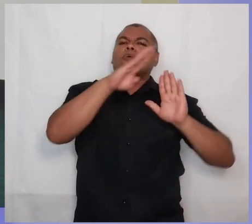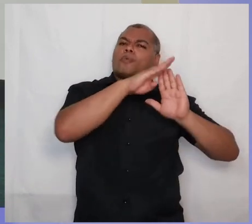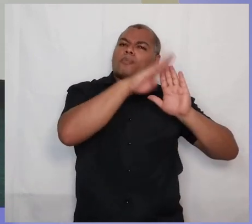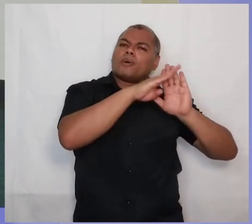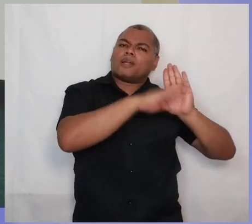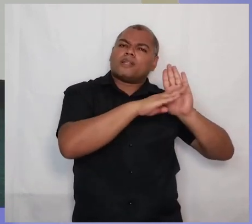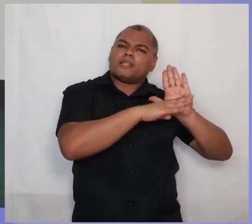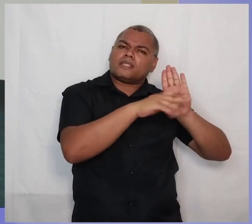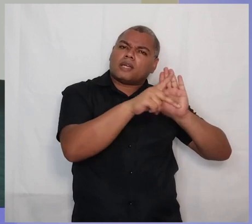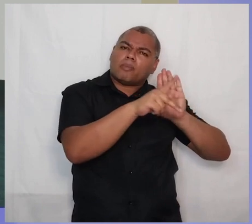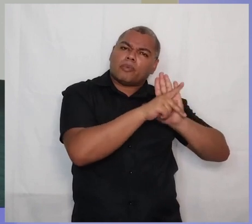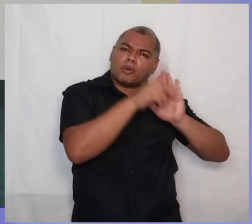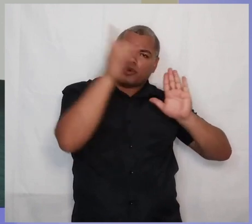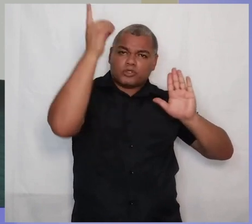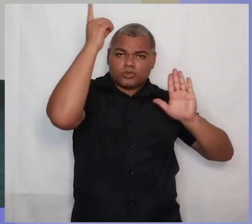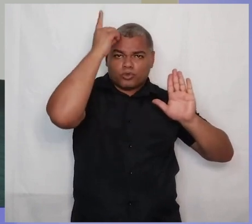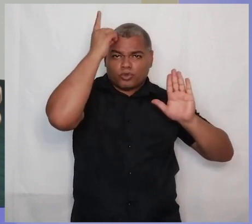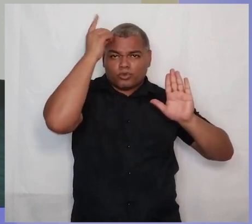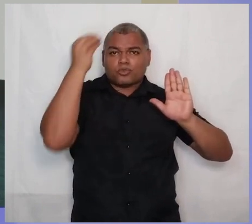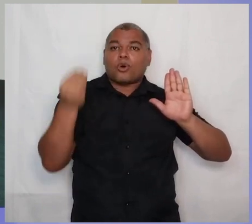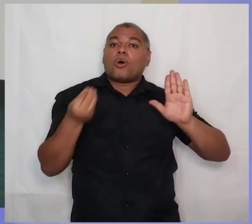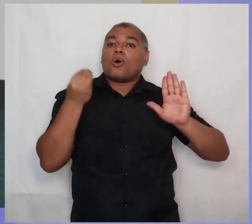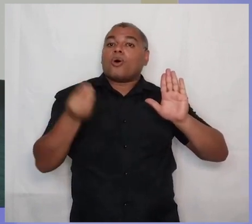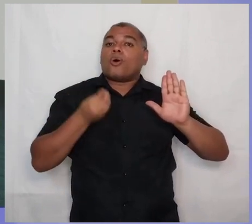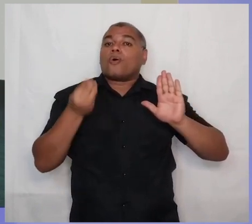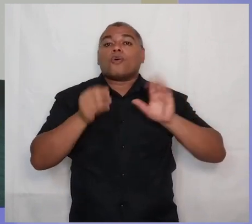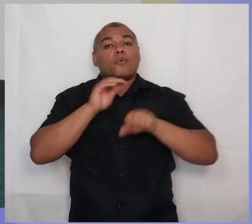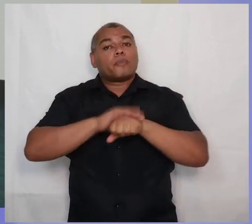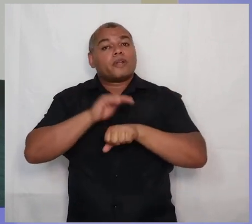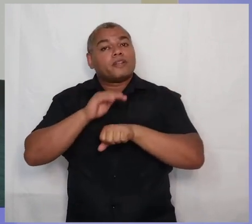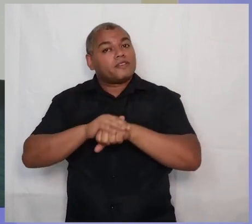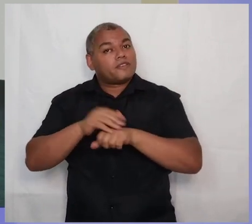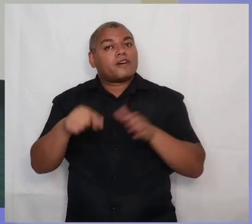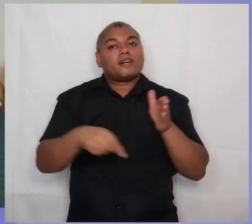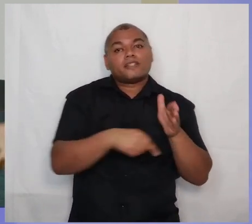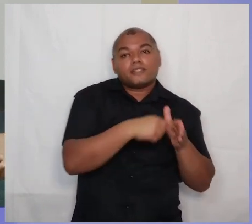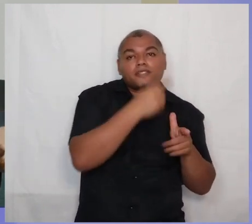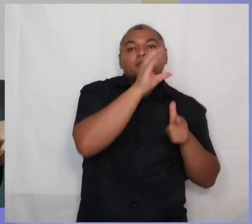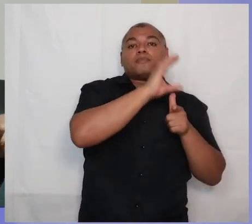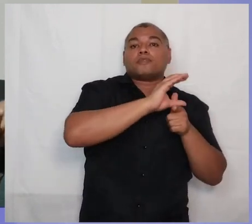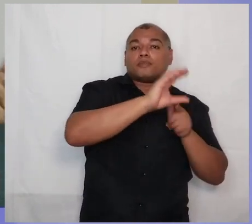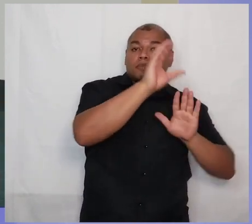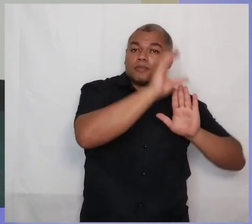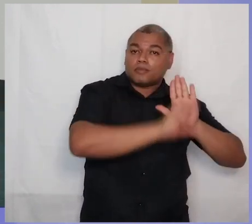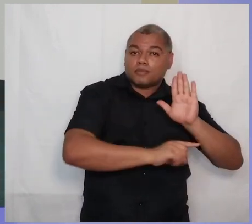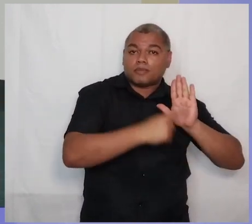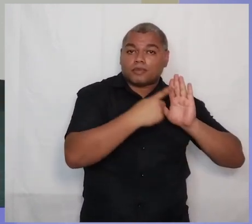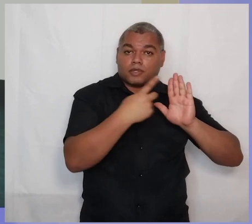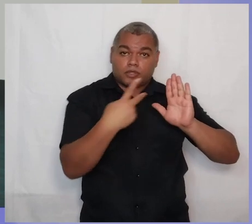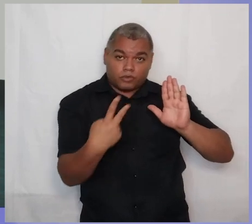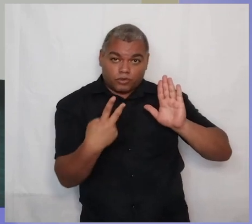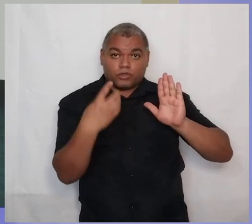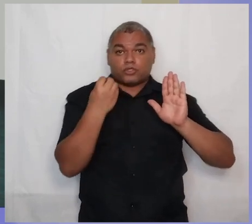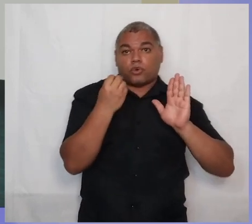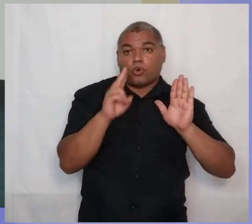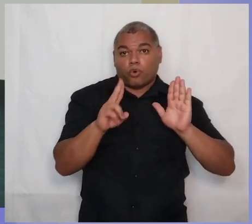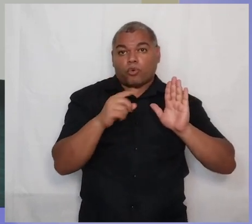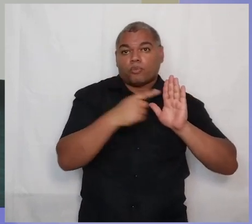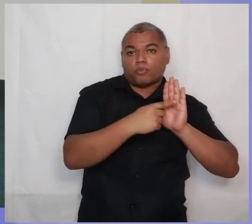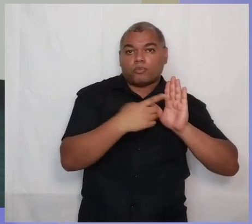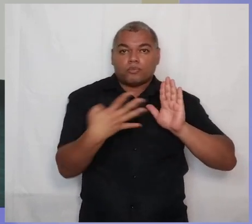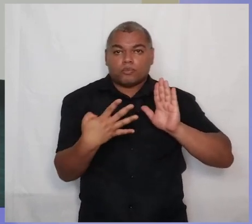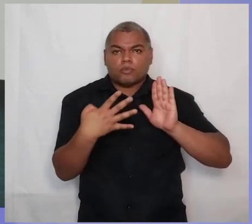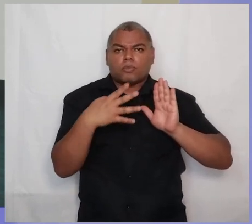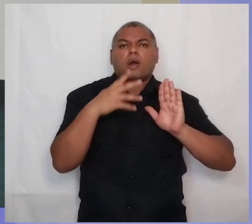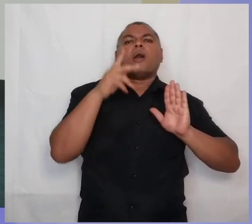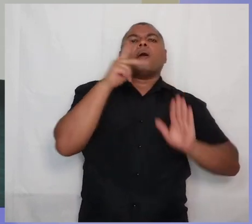de dons, como ele normalmente faz em outros lugares, como é o caso de 1 Coríntios 12, 1 Coríntios 14. Paulo